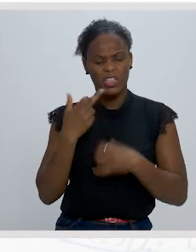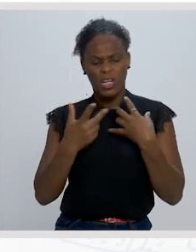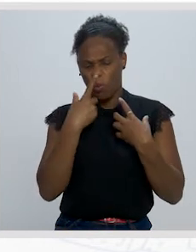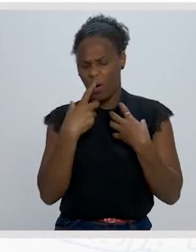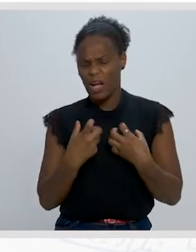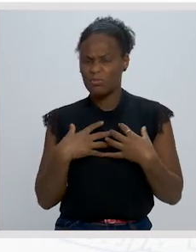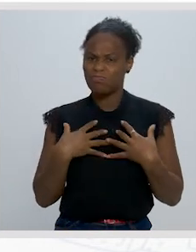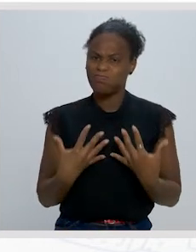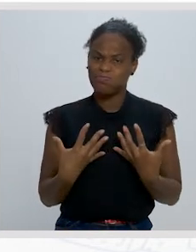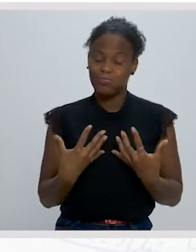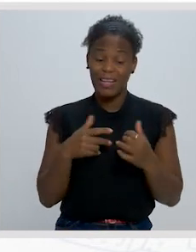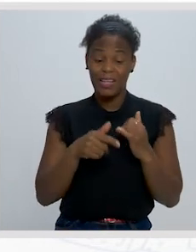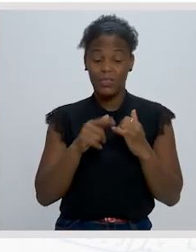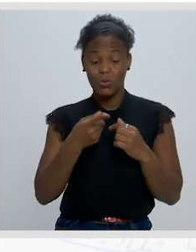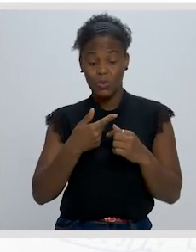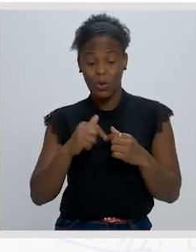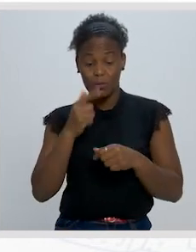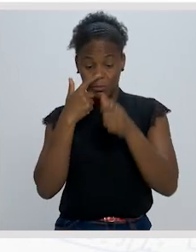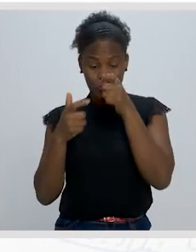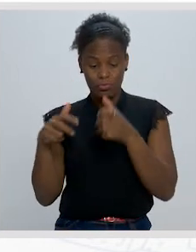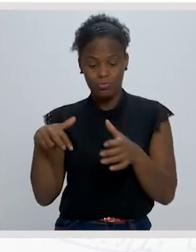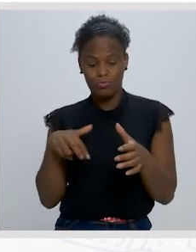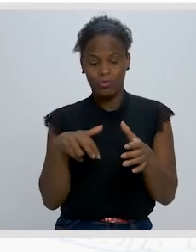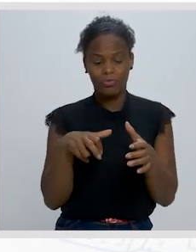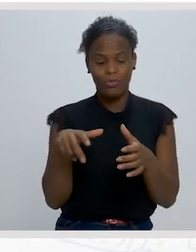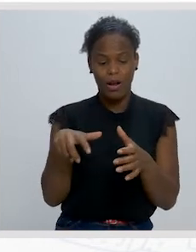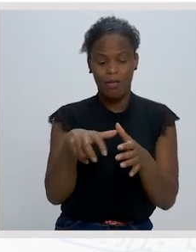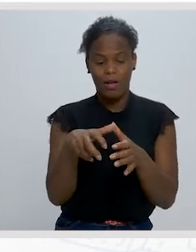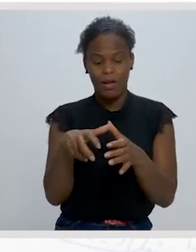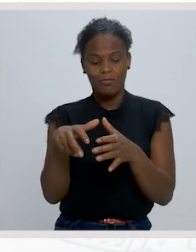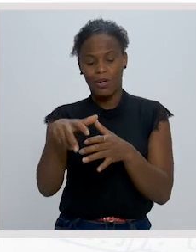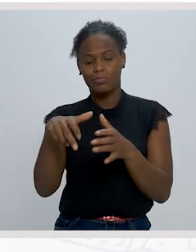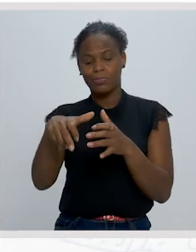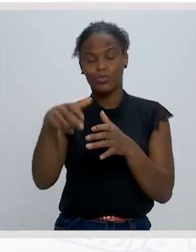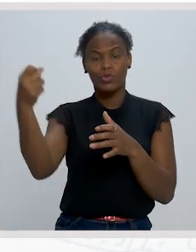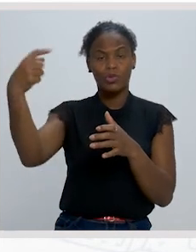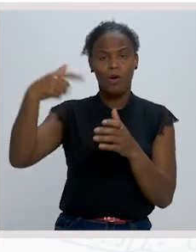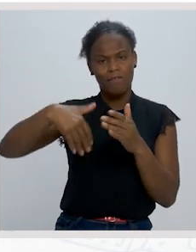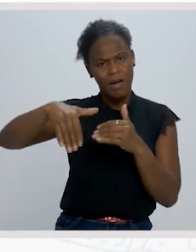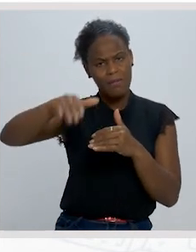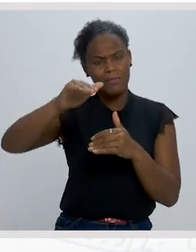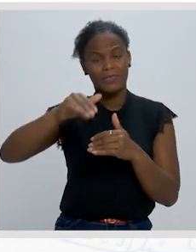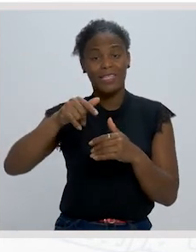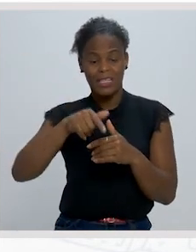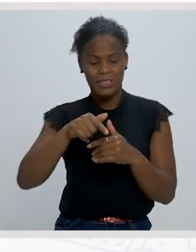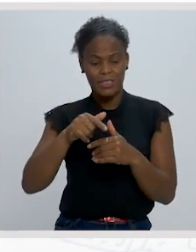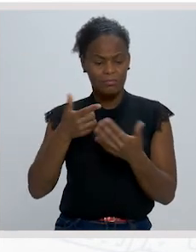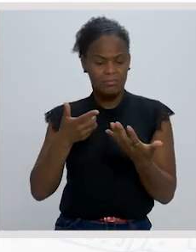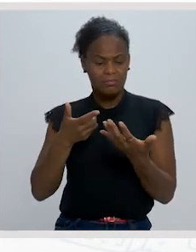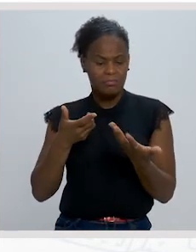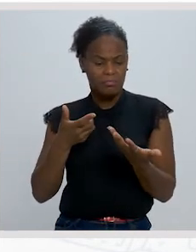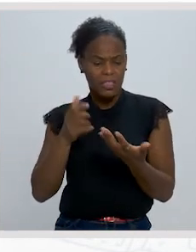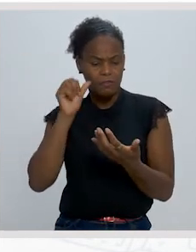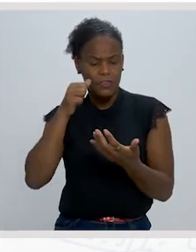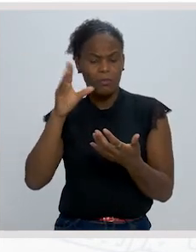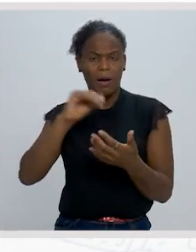fatigado eis os nossos bordões da caminhada vai rompindo o sol vamos embora este vinho mais virgem